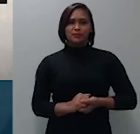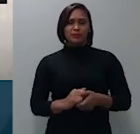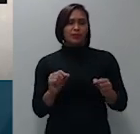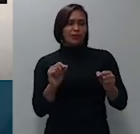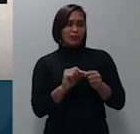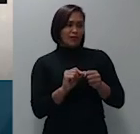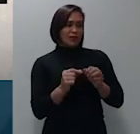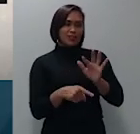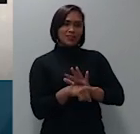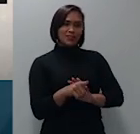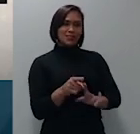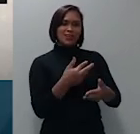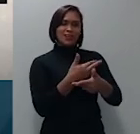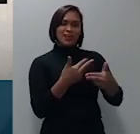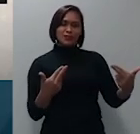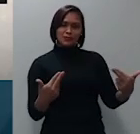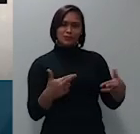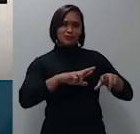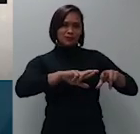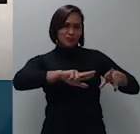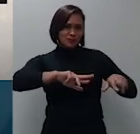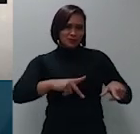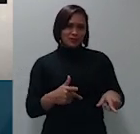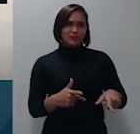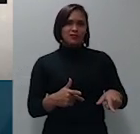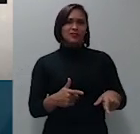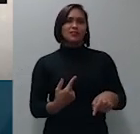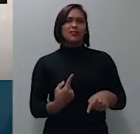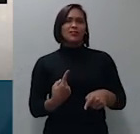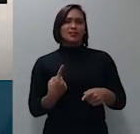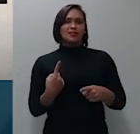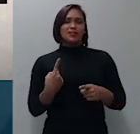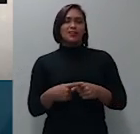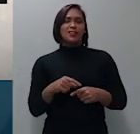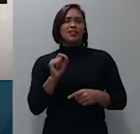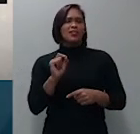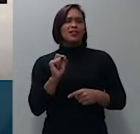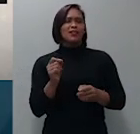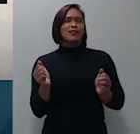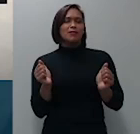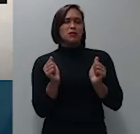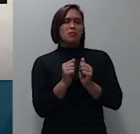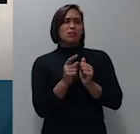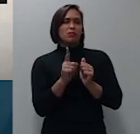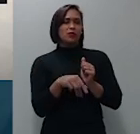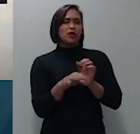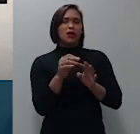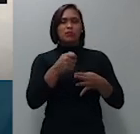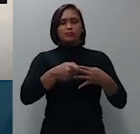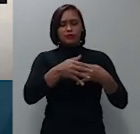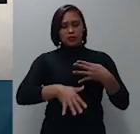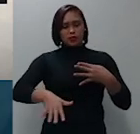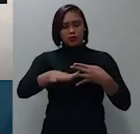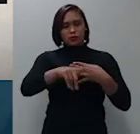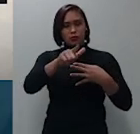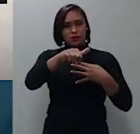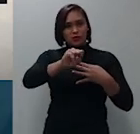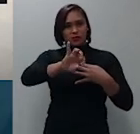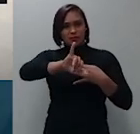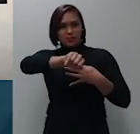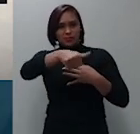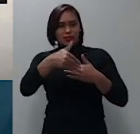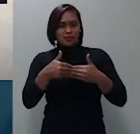distinção de que é certo que a jurisprudência do STJ é pacífica